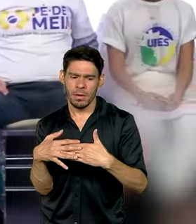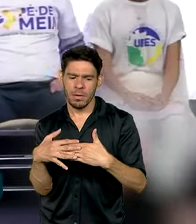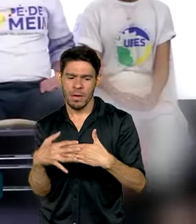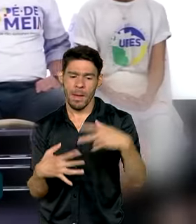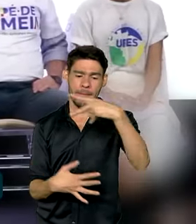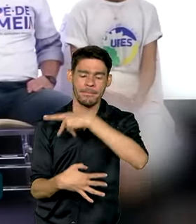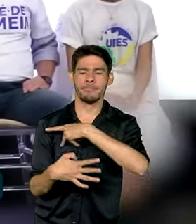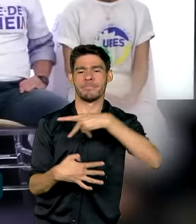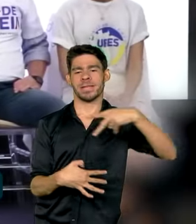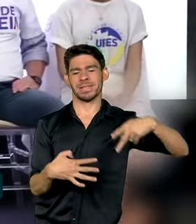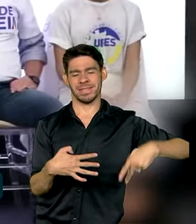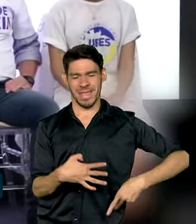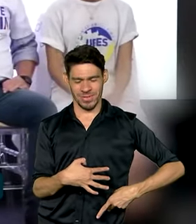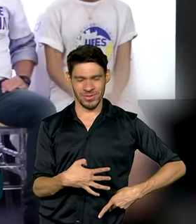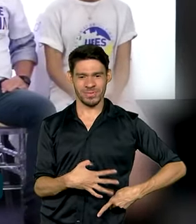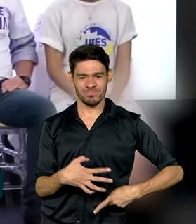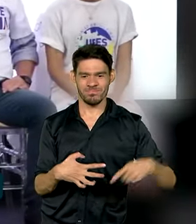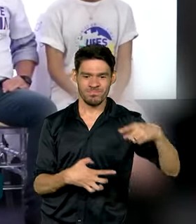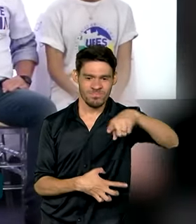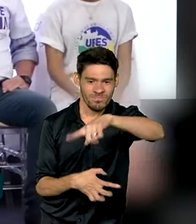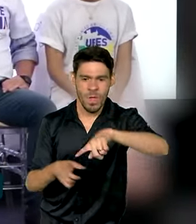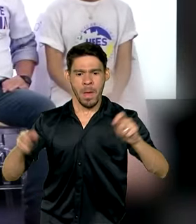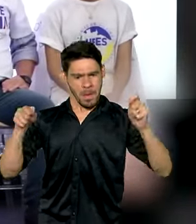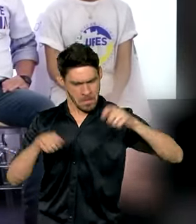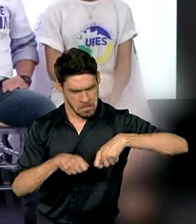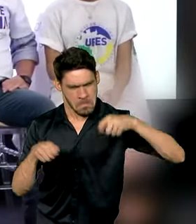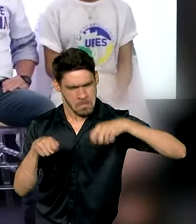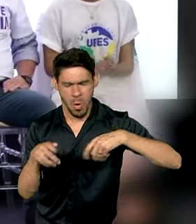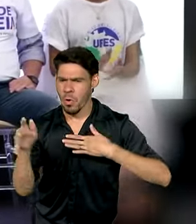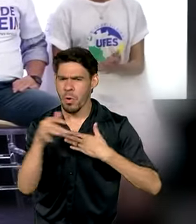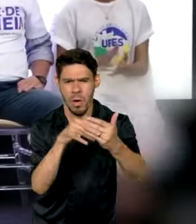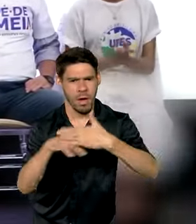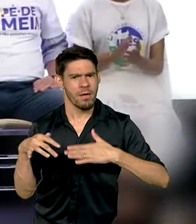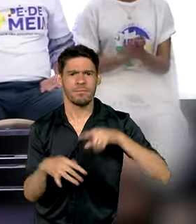ser presidente da república, vocês podem ser o que vocês quiserem. tchau.